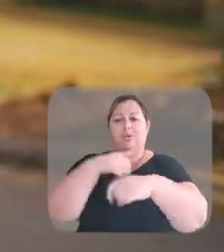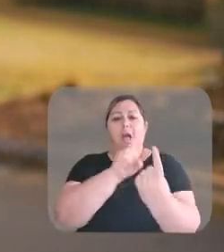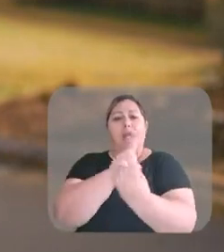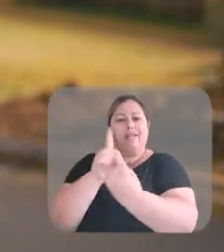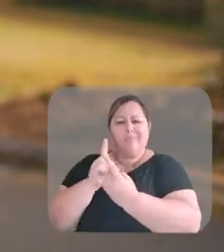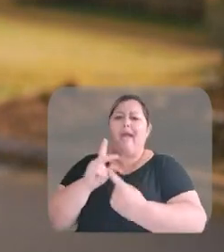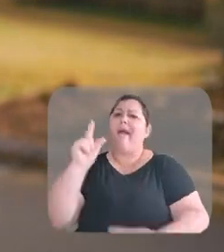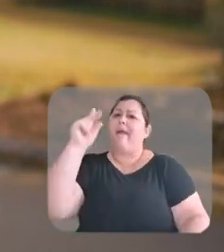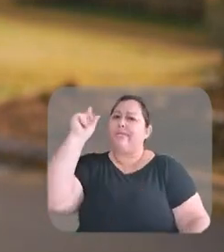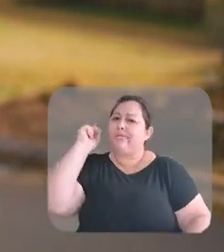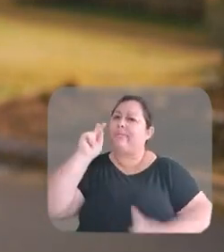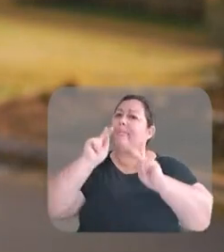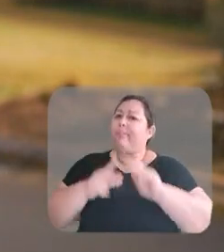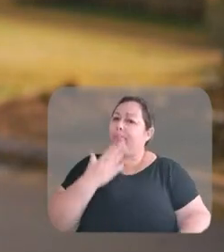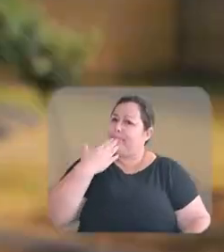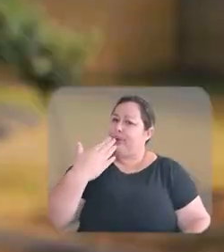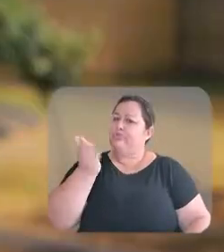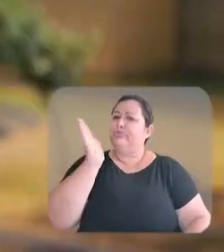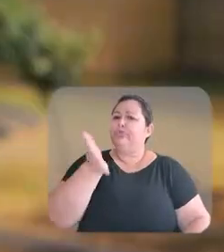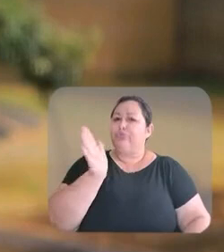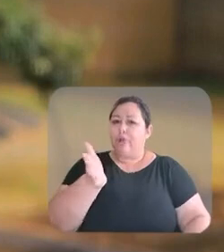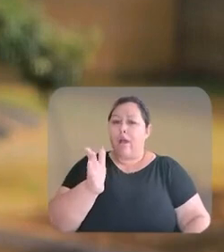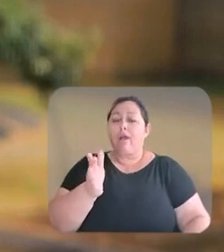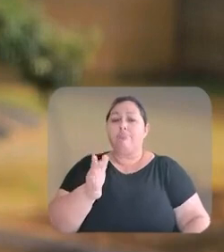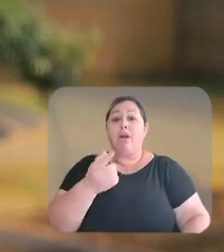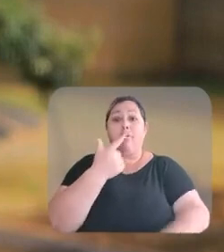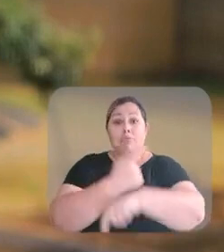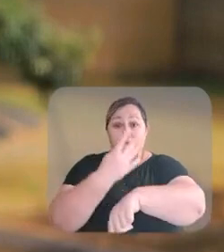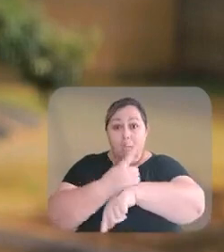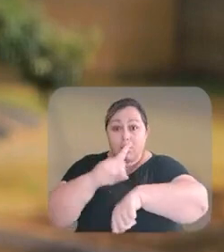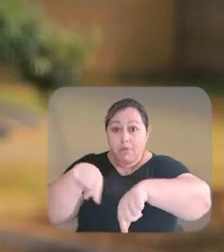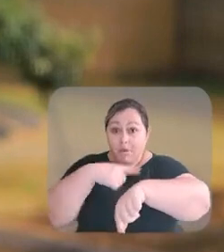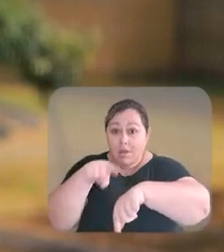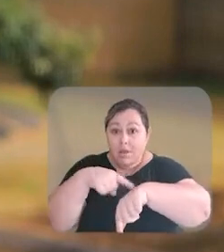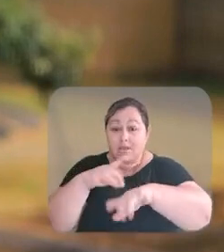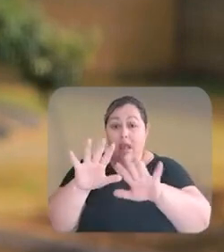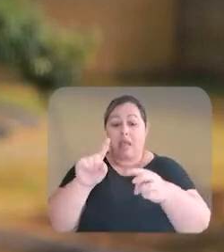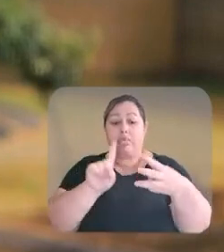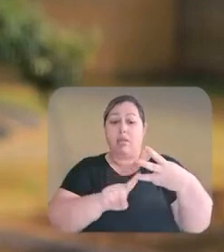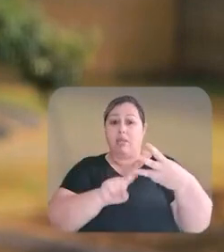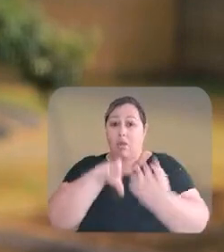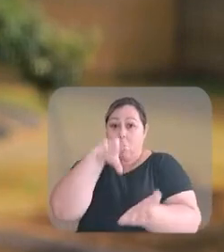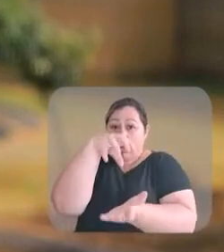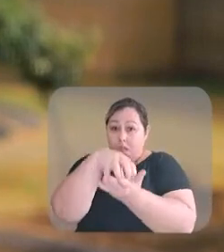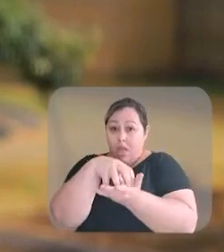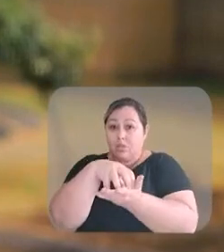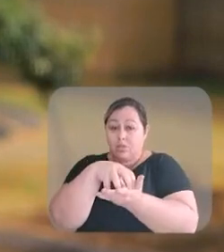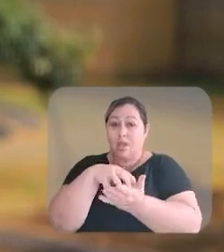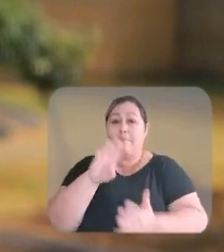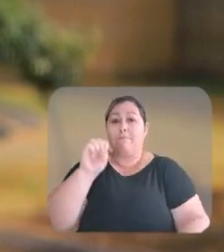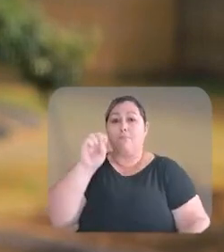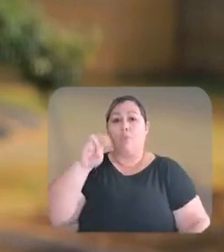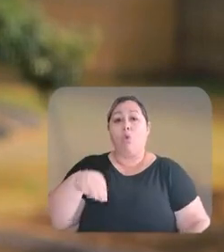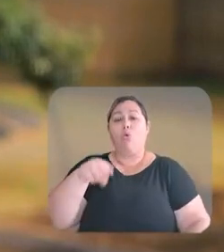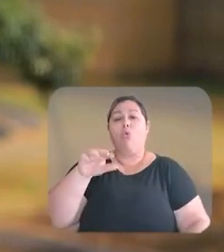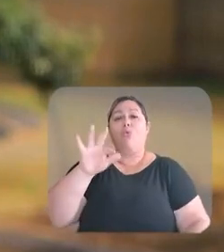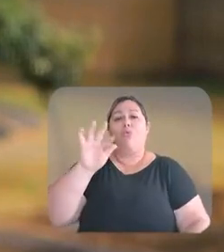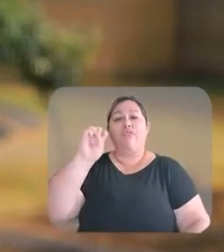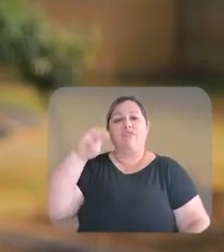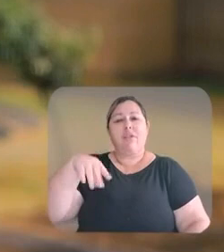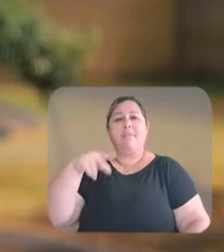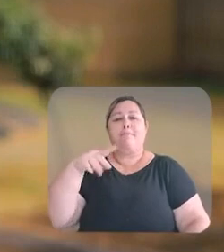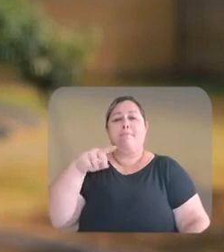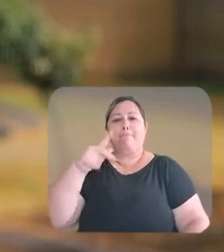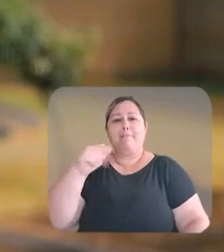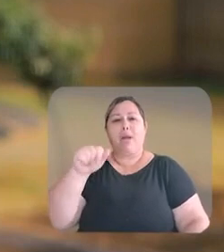pedido antigo dessa população. E por falar em 24 horas, a terceira unidade será de Bonfim Paulista. Assim,